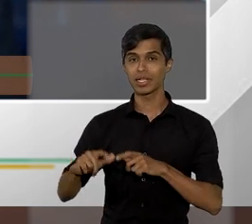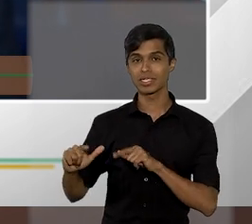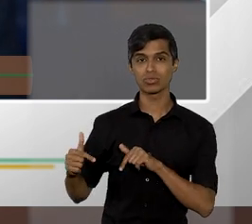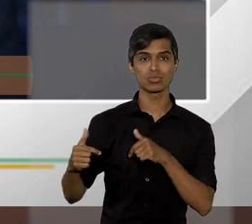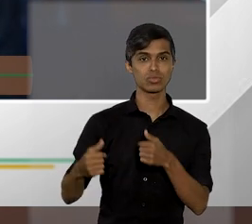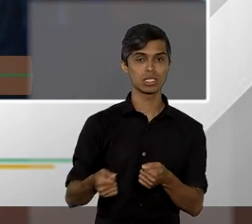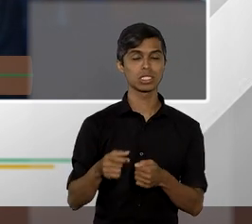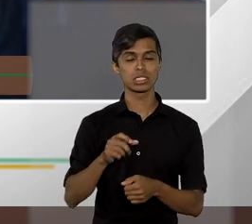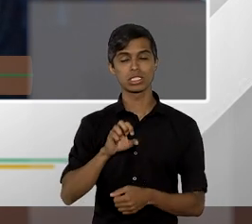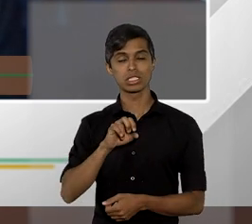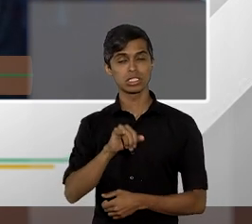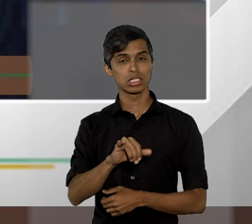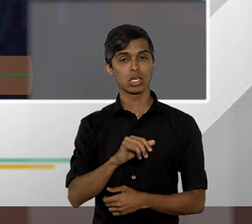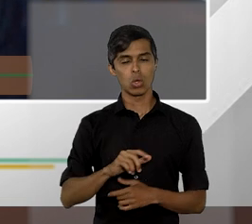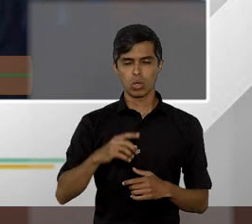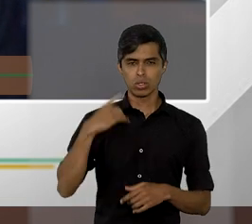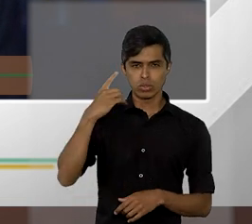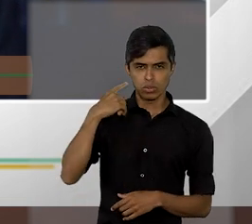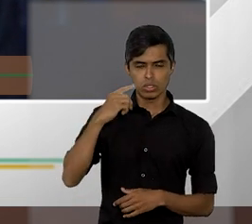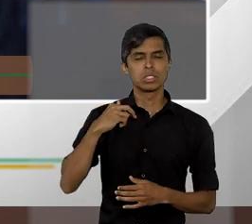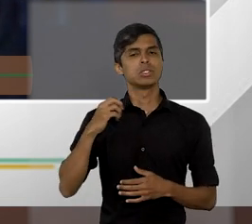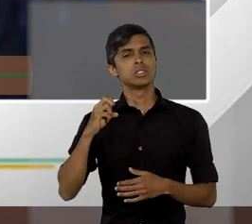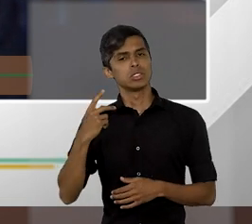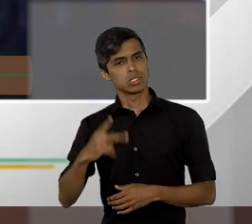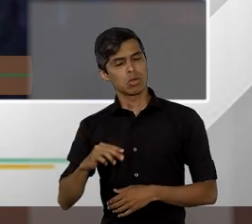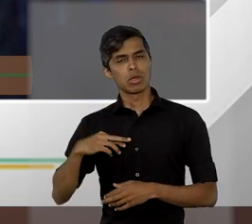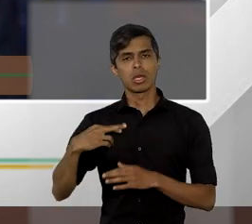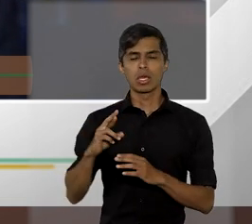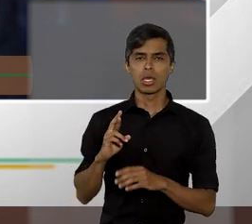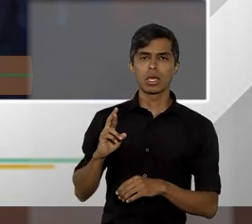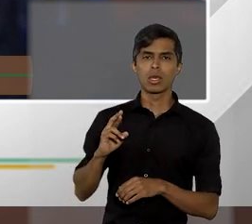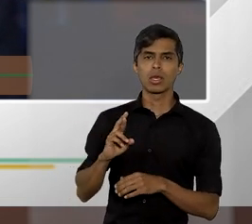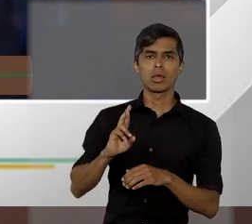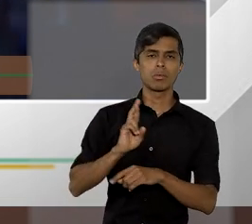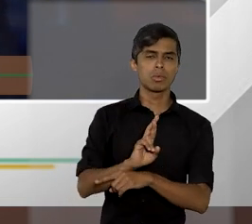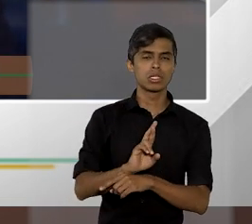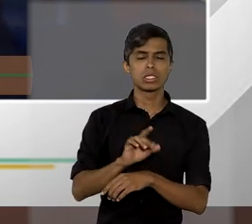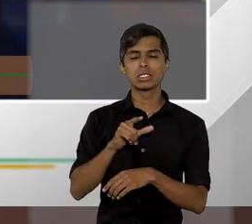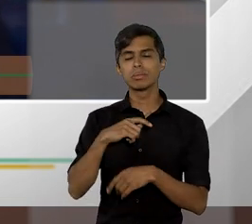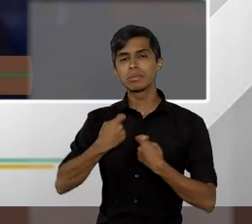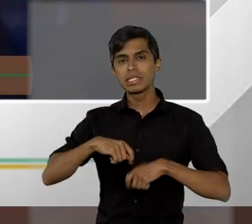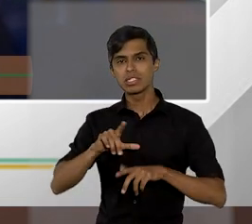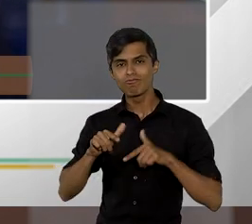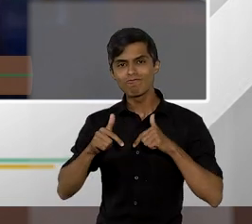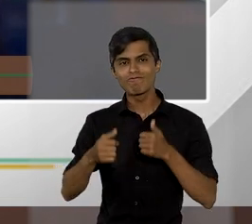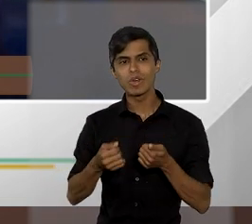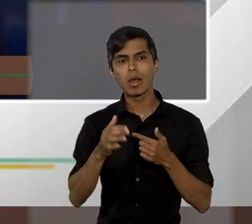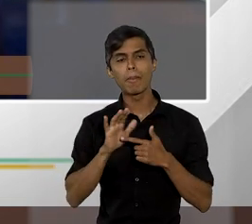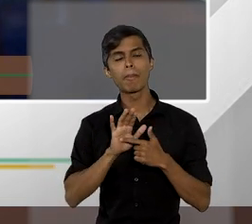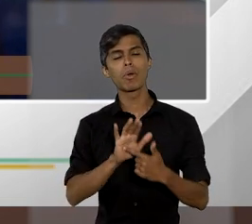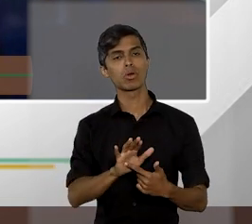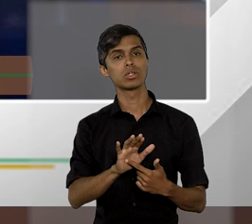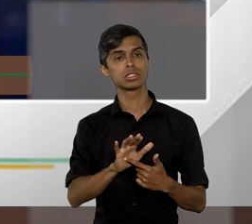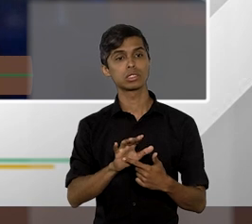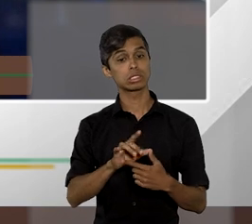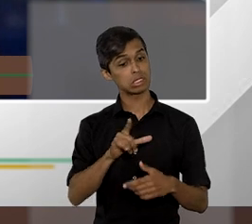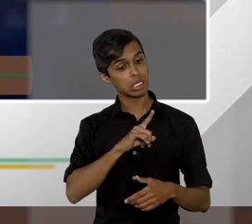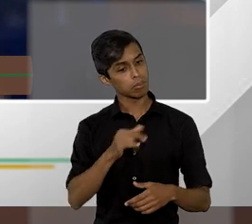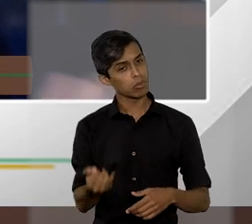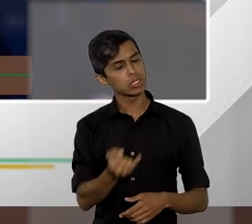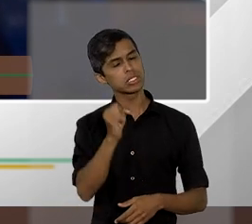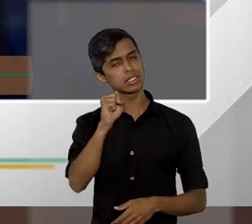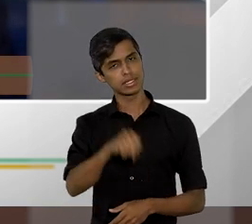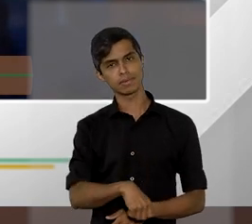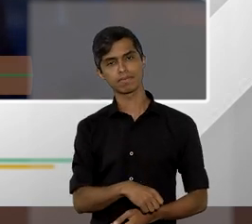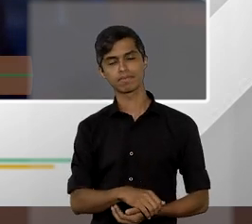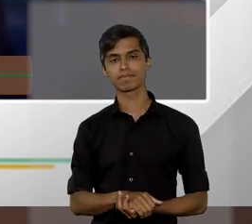advogado sua advogada seu representante enfim com capacidade postulatória terão que se esforçar para demonstrar que há relevância ali